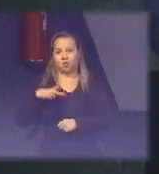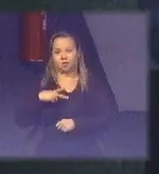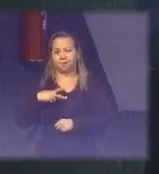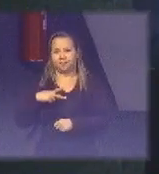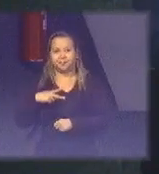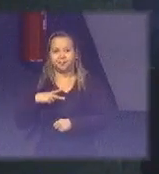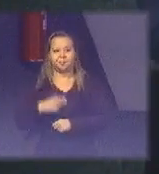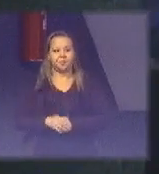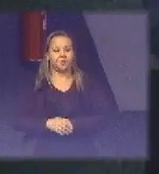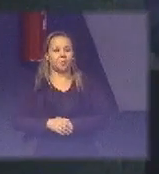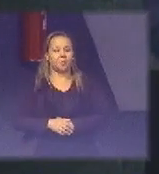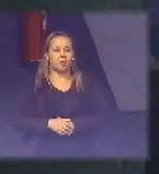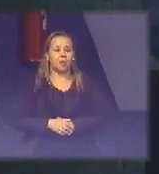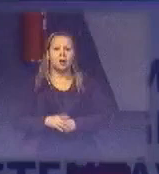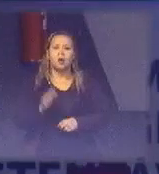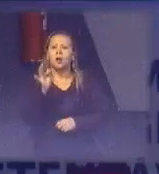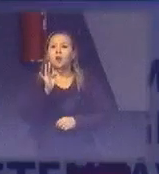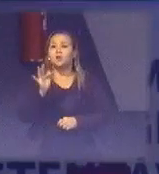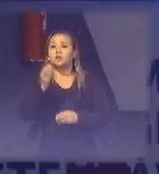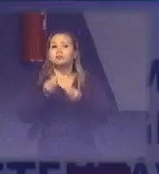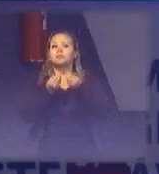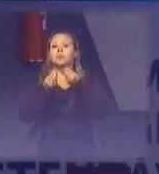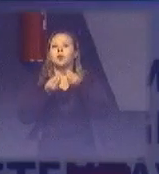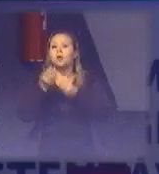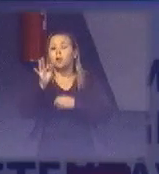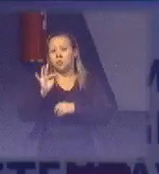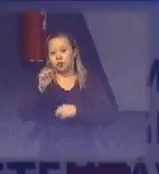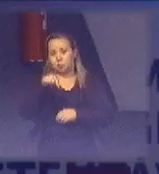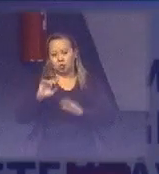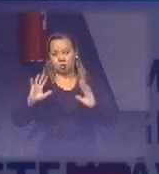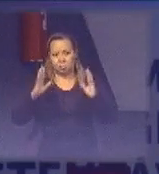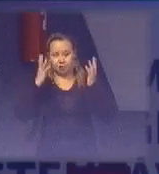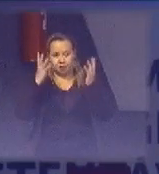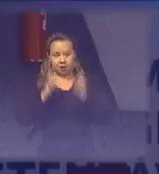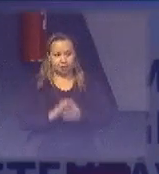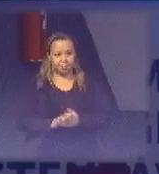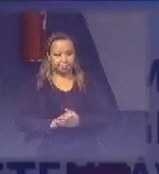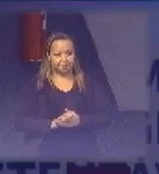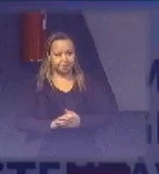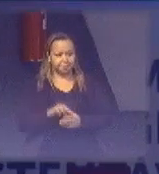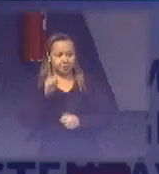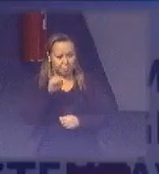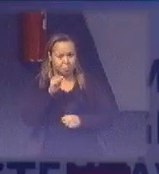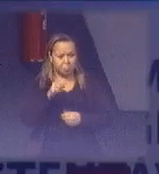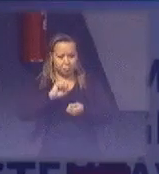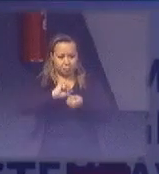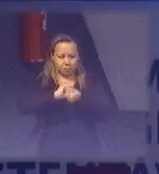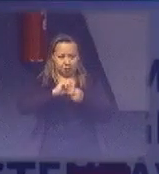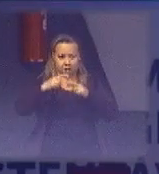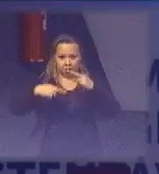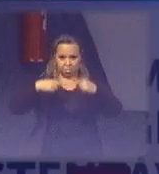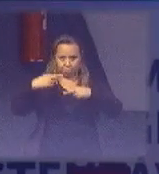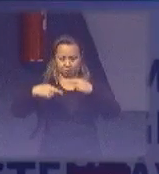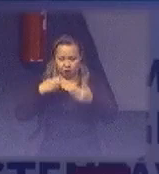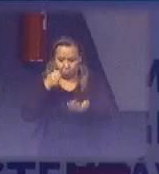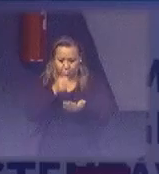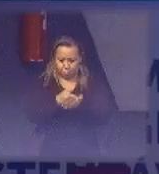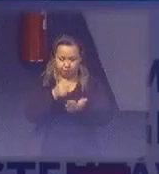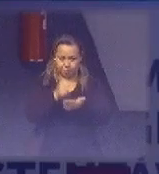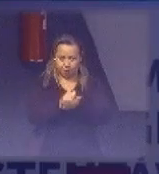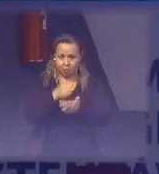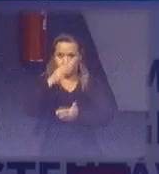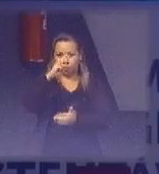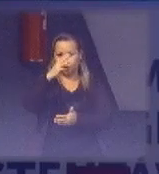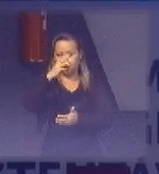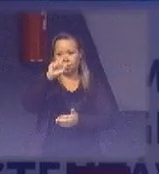Bom, como é que funciona essa campanha? De um modo geral, as recicladoras pagam R$